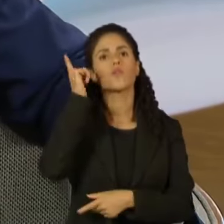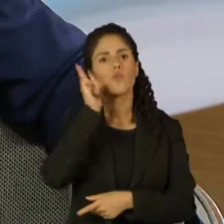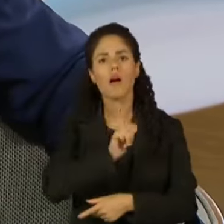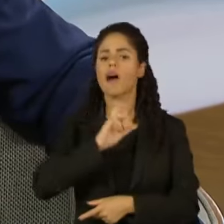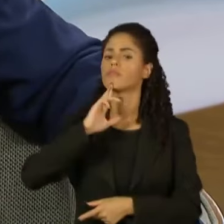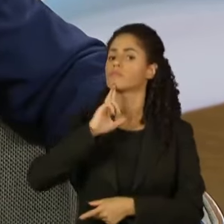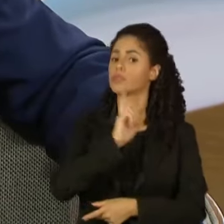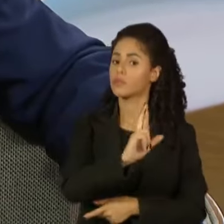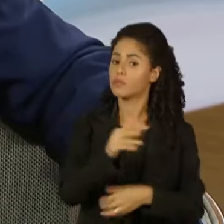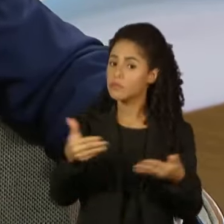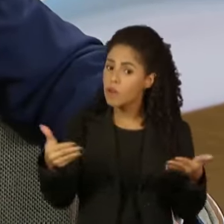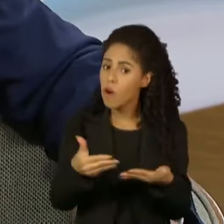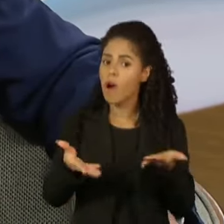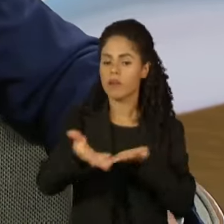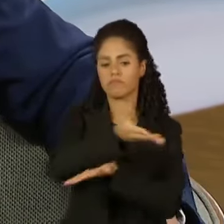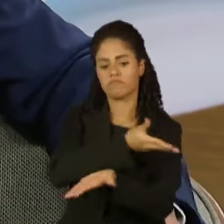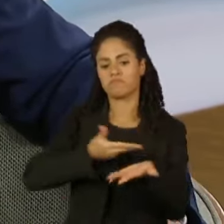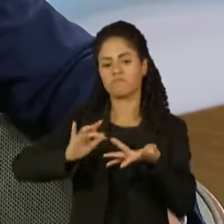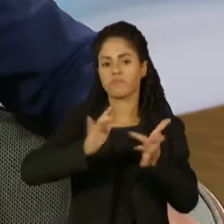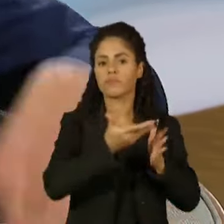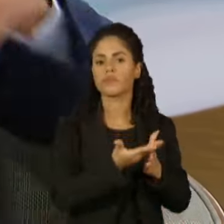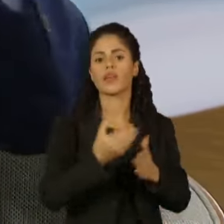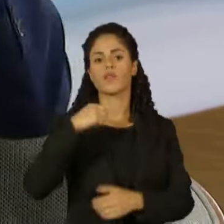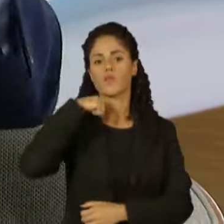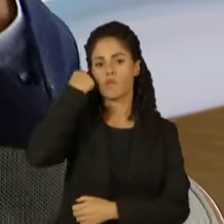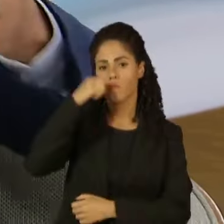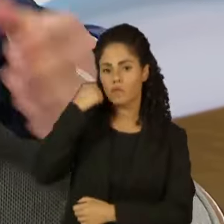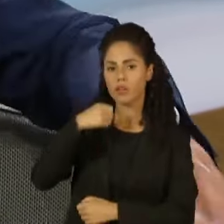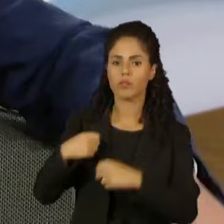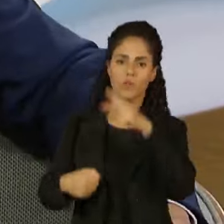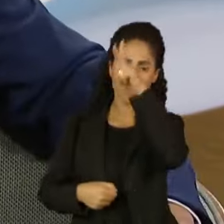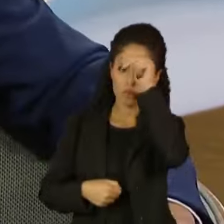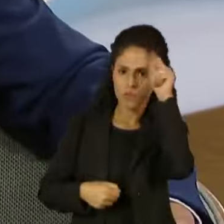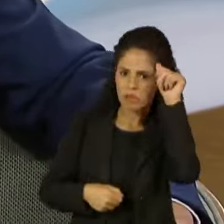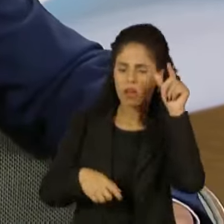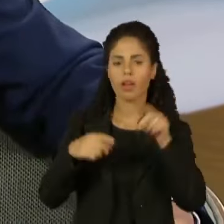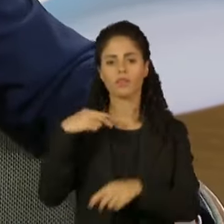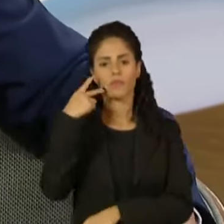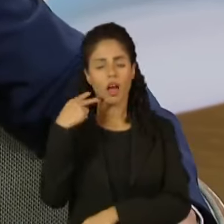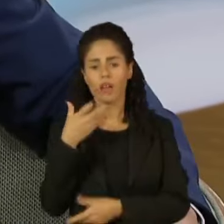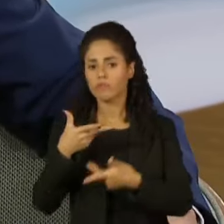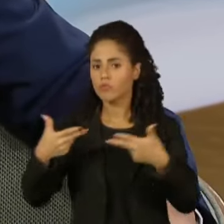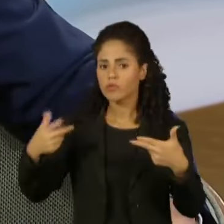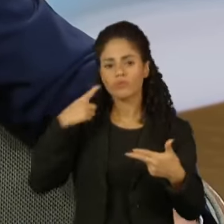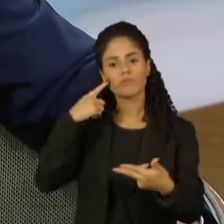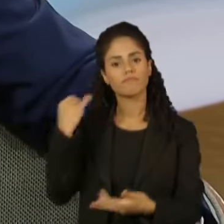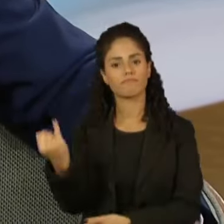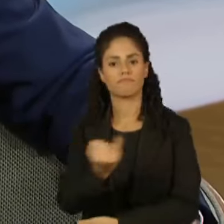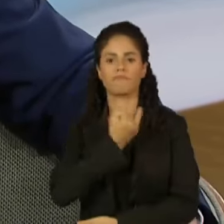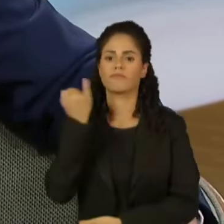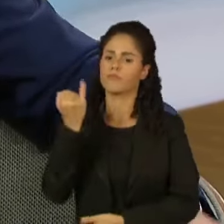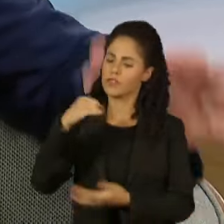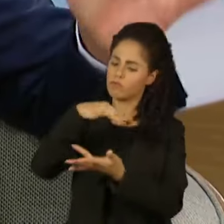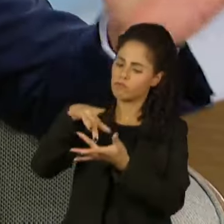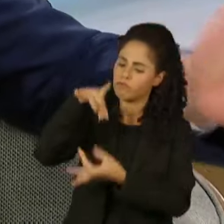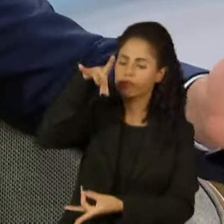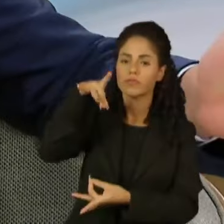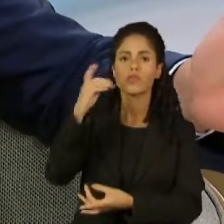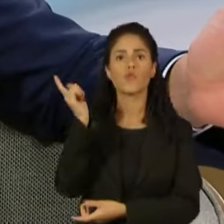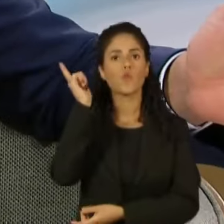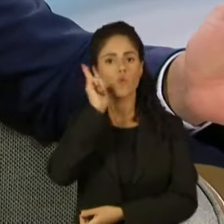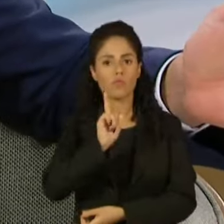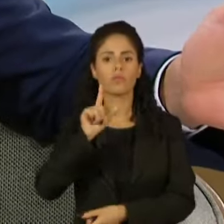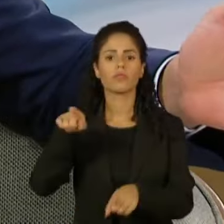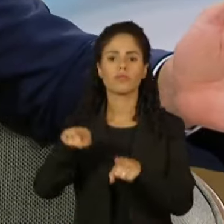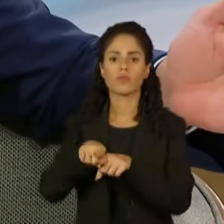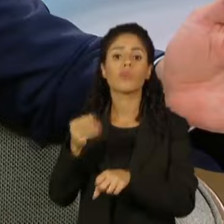a resposta política, relação governadores, prefeitos, sociedade, a própria imprensa, foi fundamental para salvarmos a democracia depois